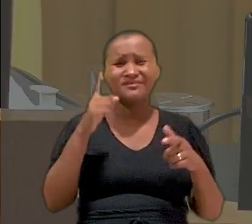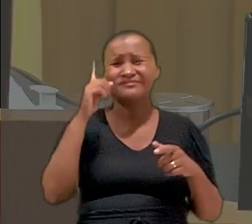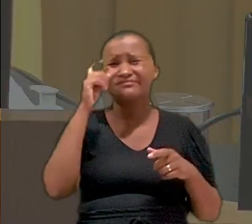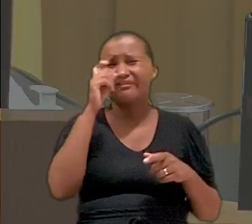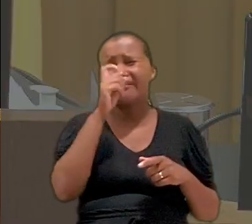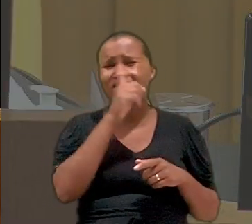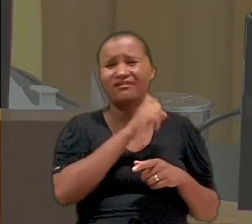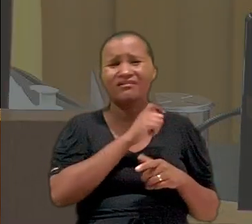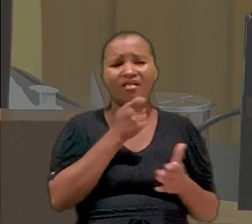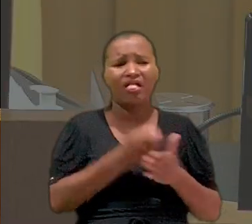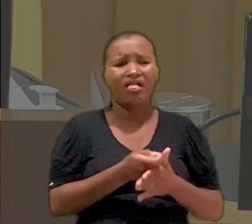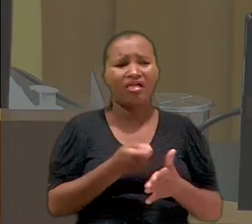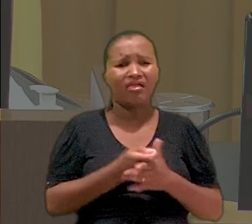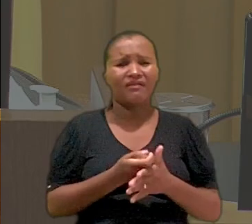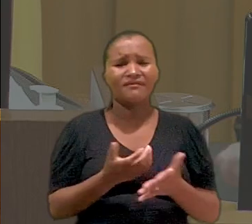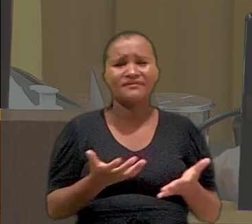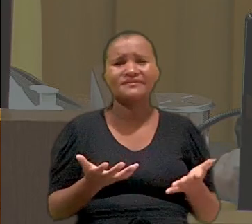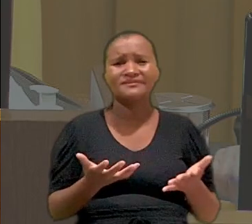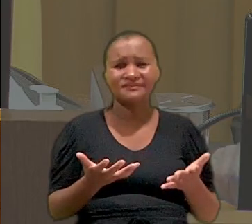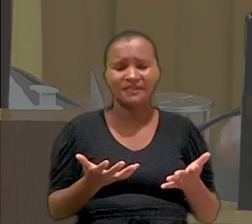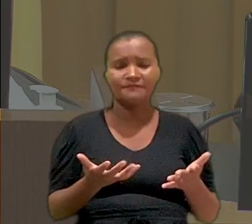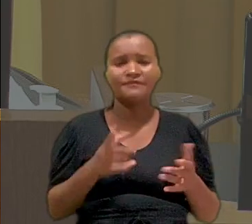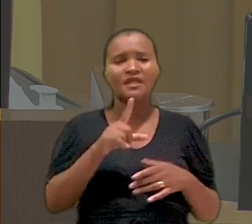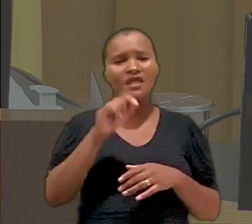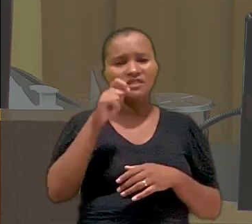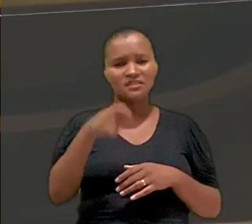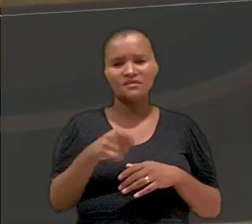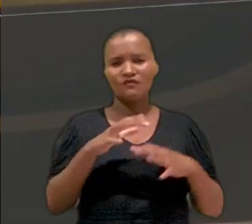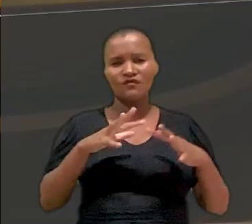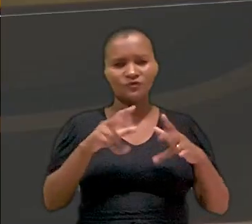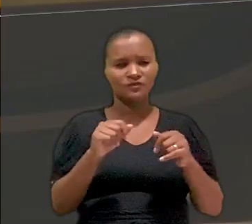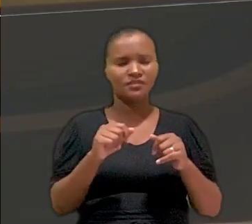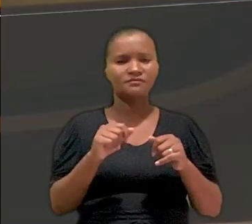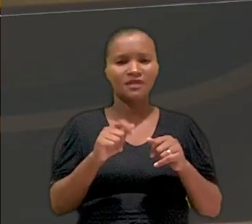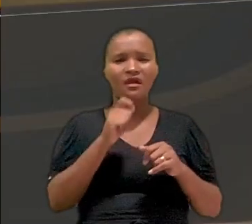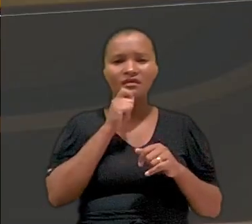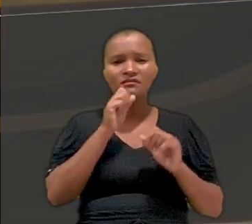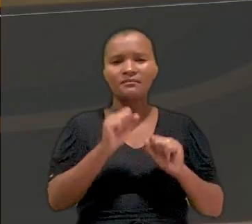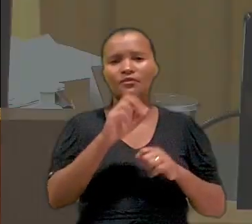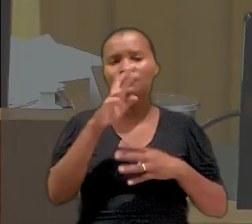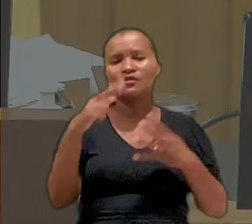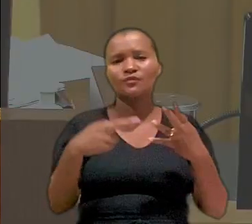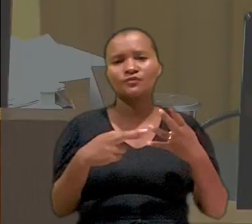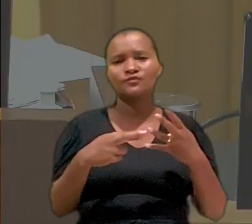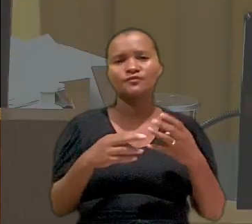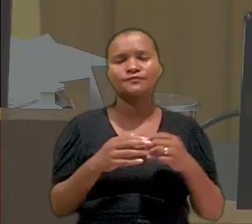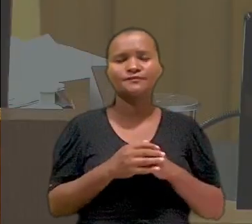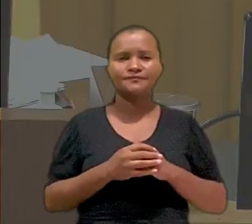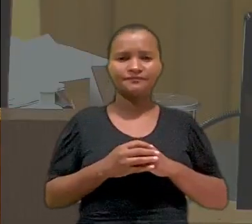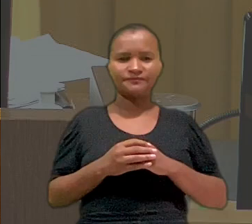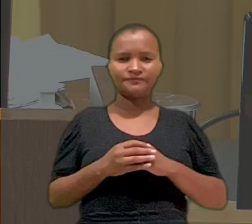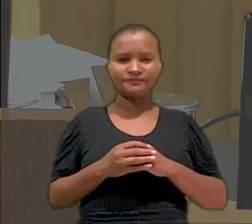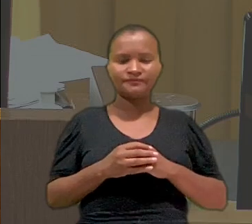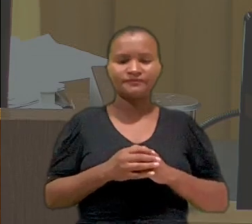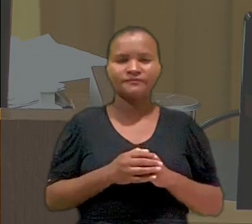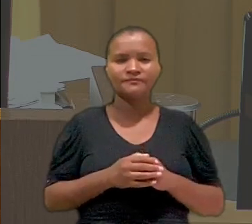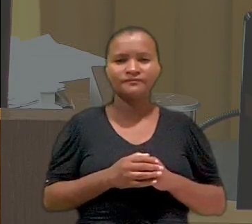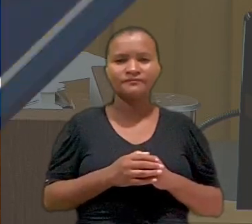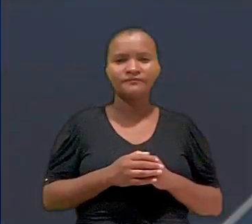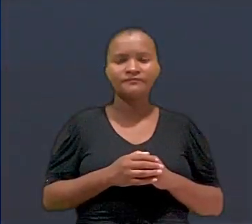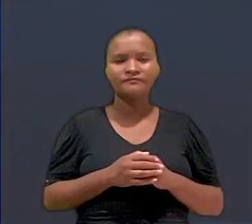tese. Dificuldades exageradas para ir no banheiro. O é isso? A decisão foi unânime. Ainda cabe recurso.